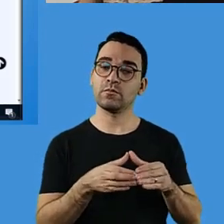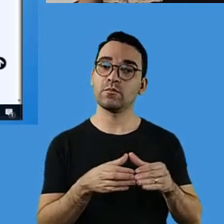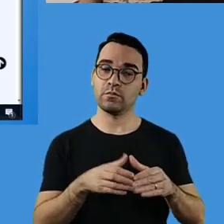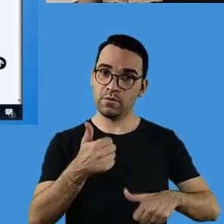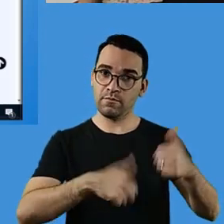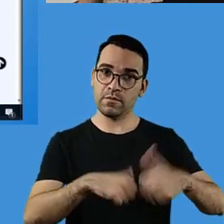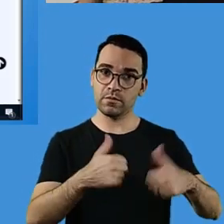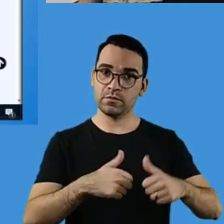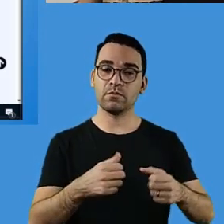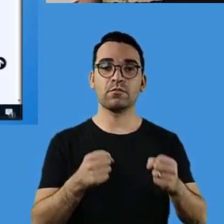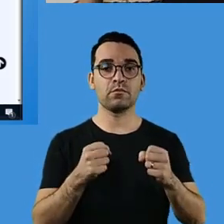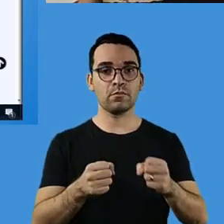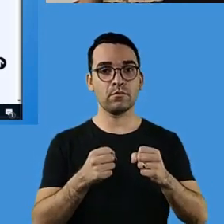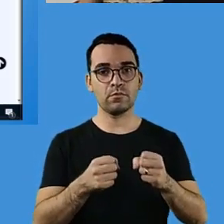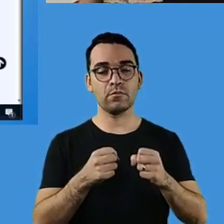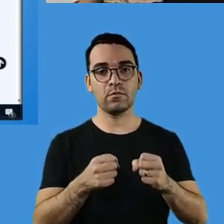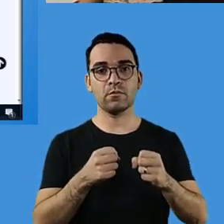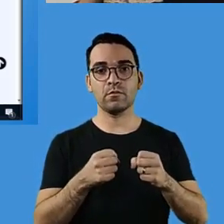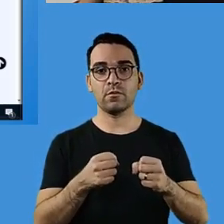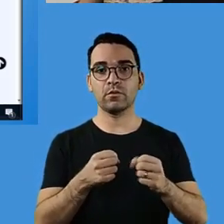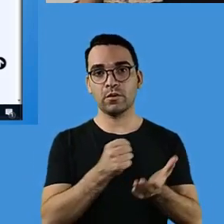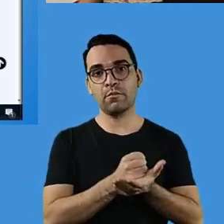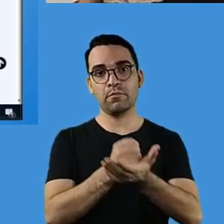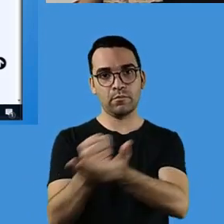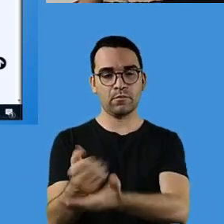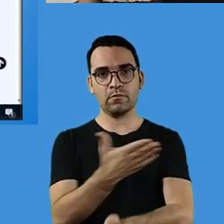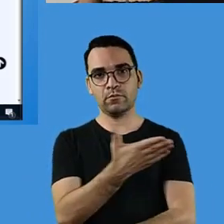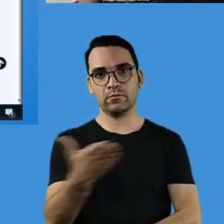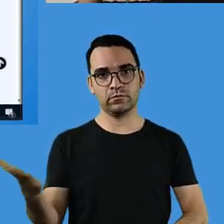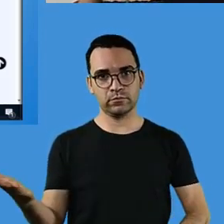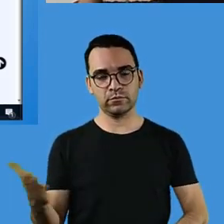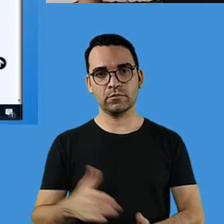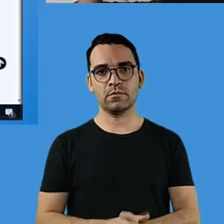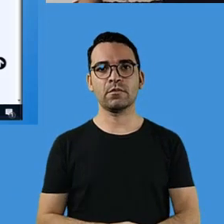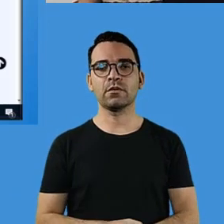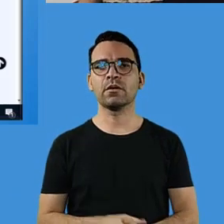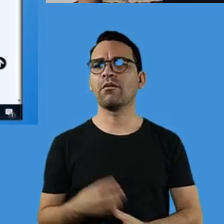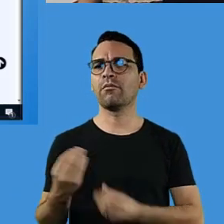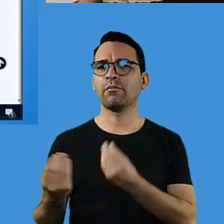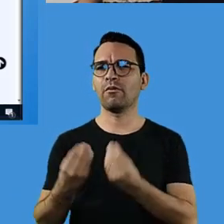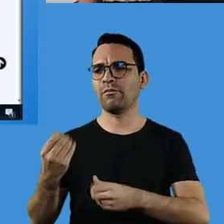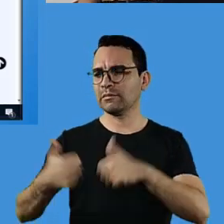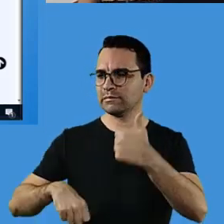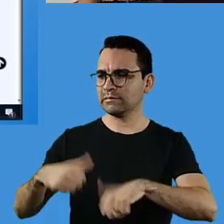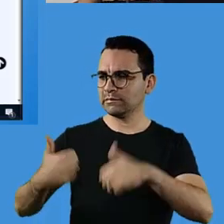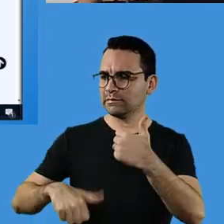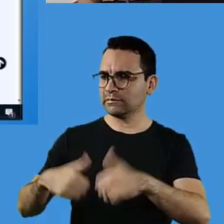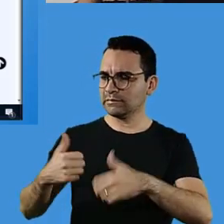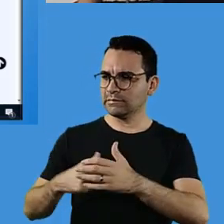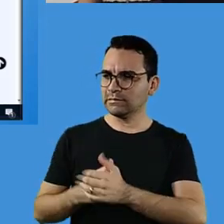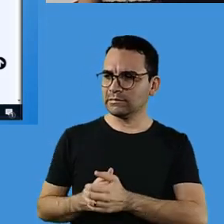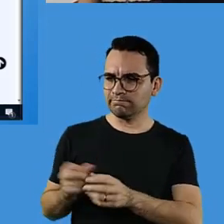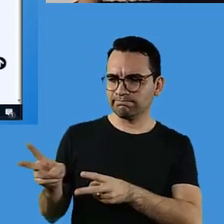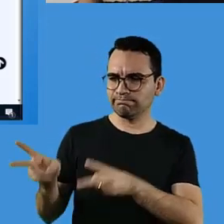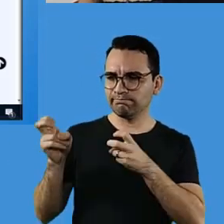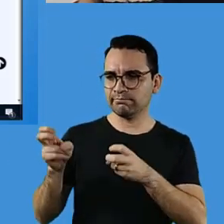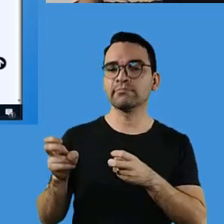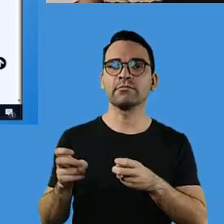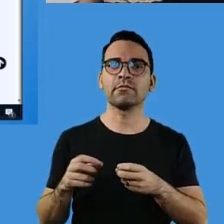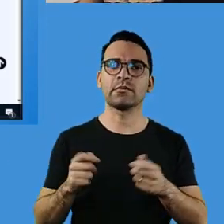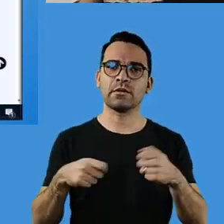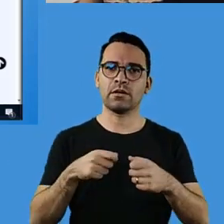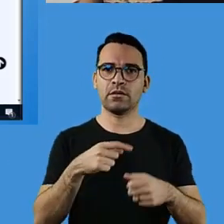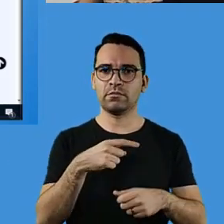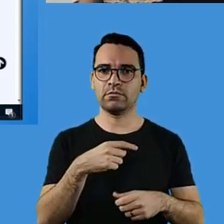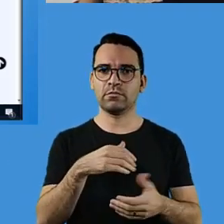vocês nesse momento, né? de fazer essa avaliação diagnóstica tão importante e imprescindível